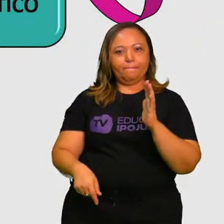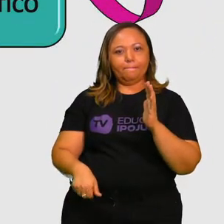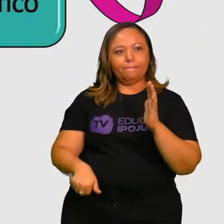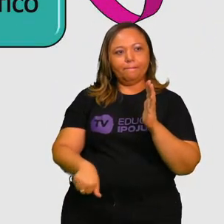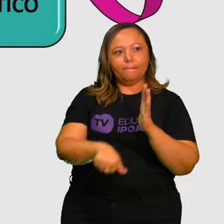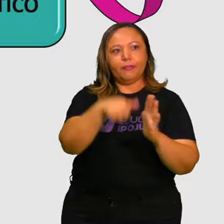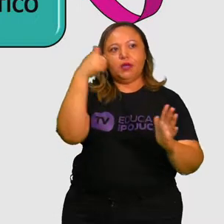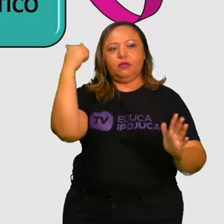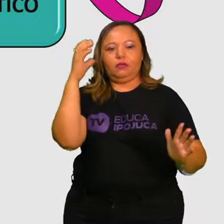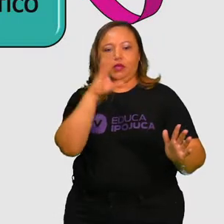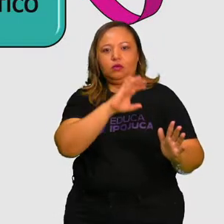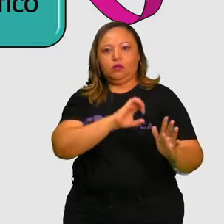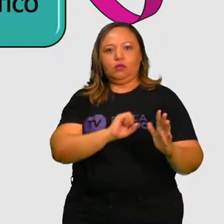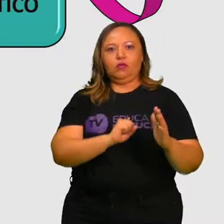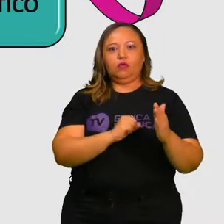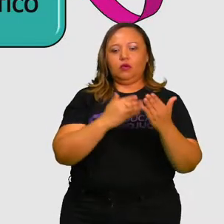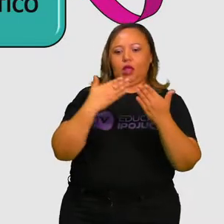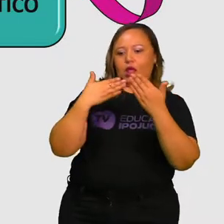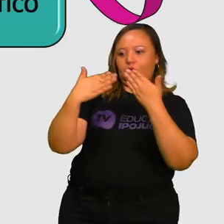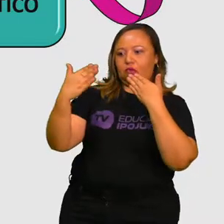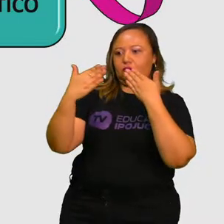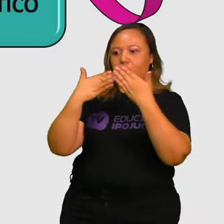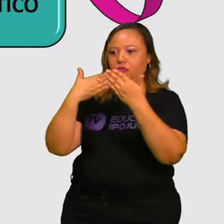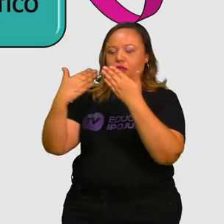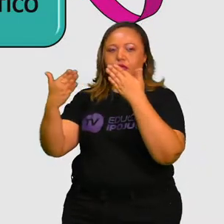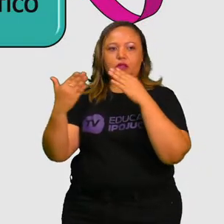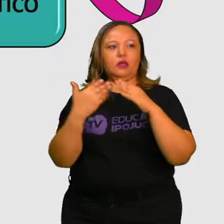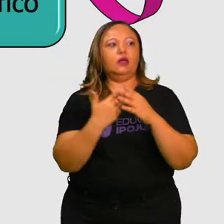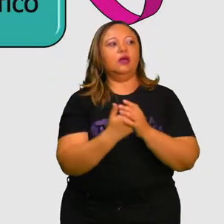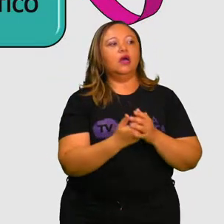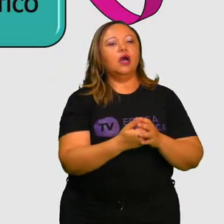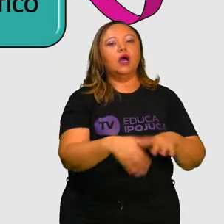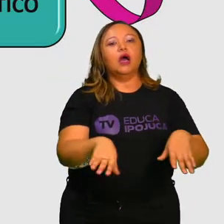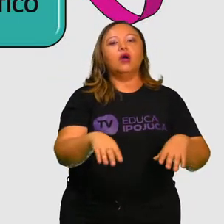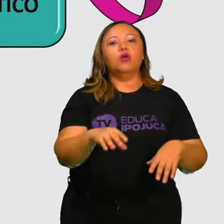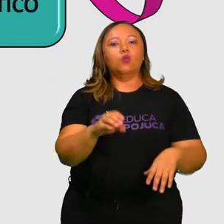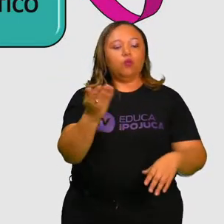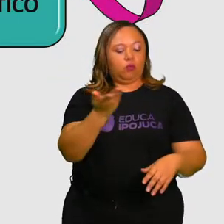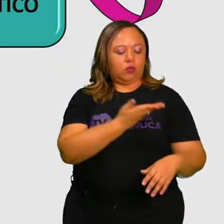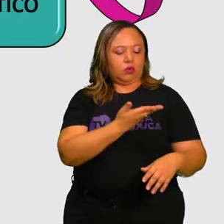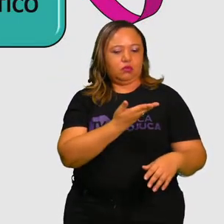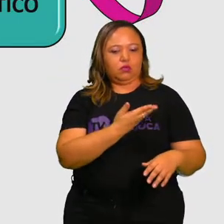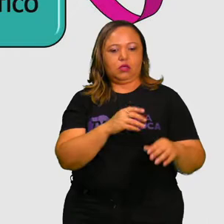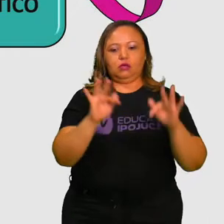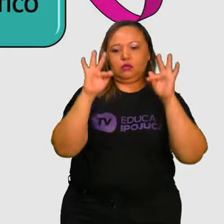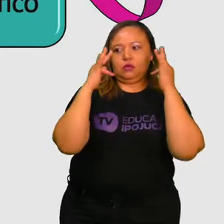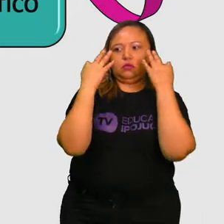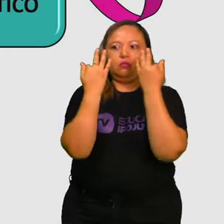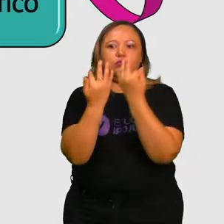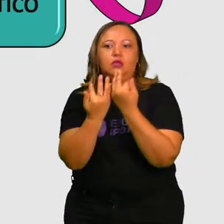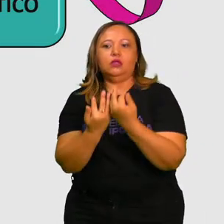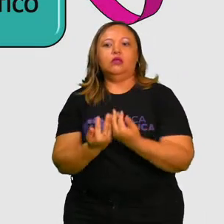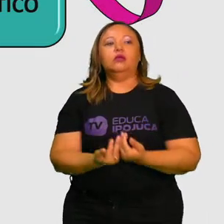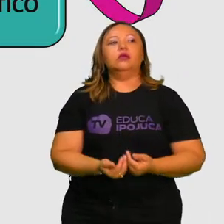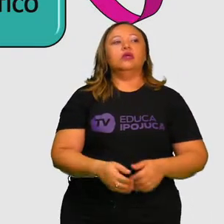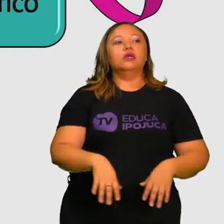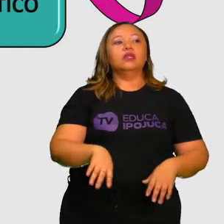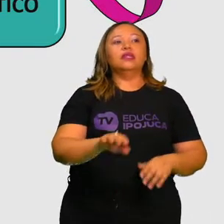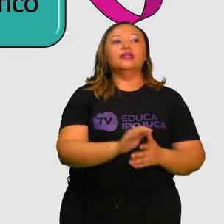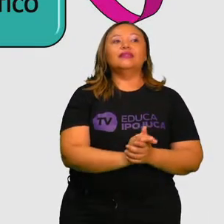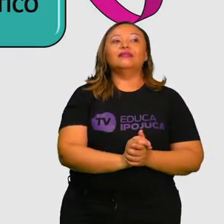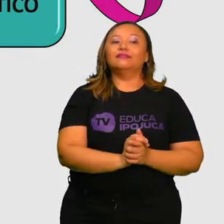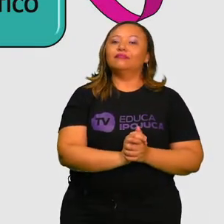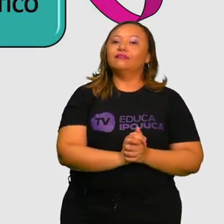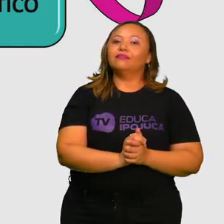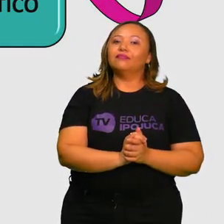de conversas com amigos, familiares mais próximos. No campo de atuação artístico-literário, a gente